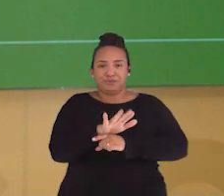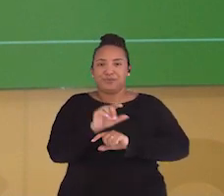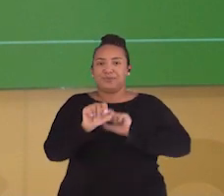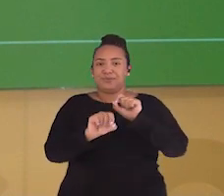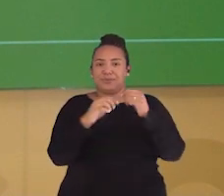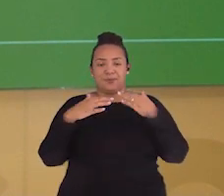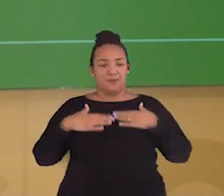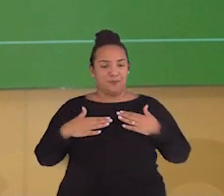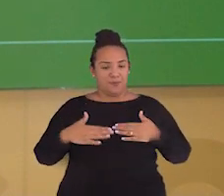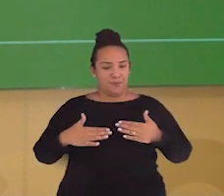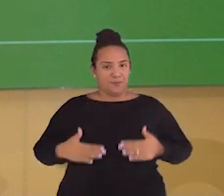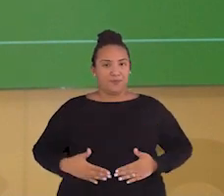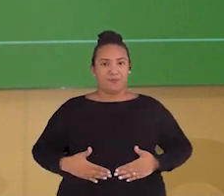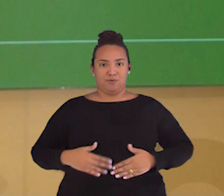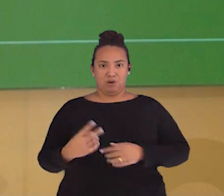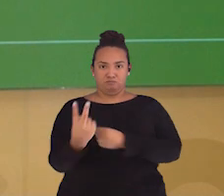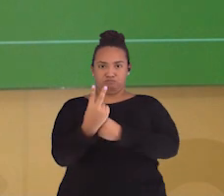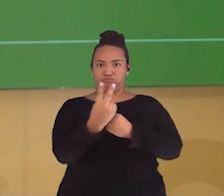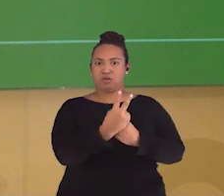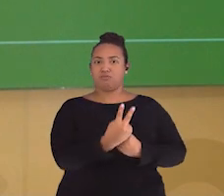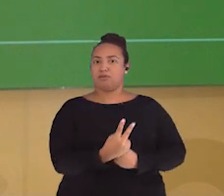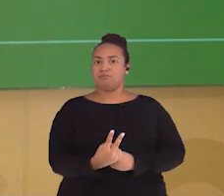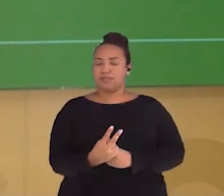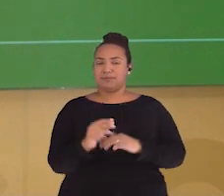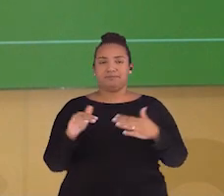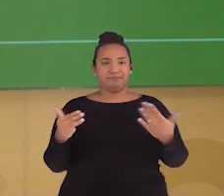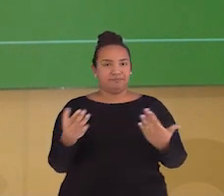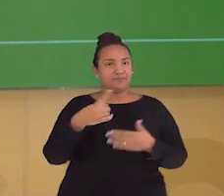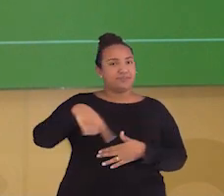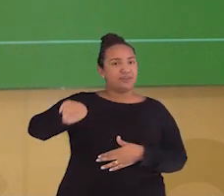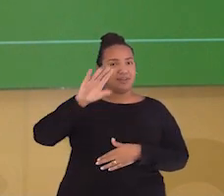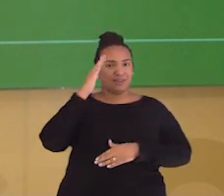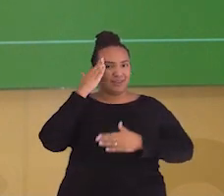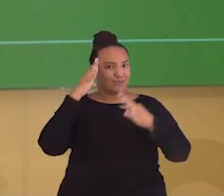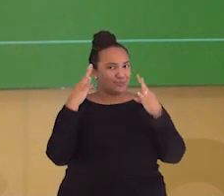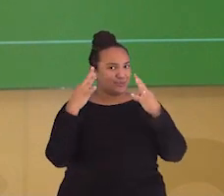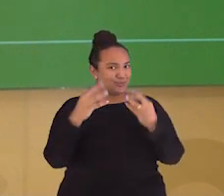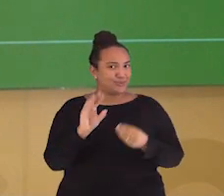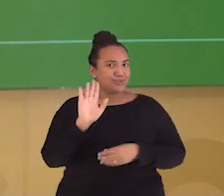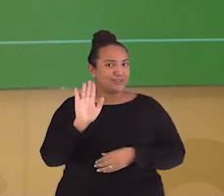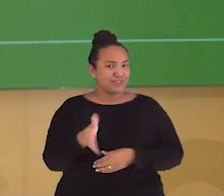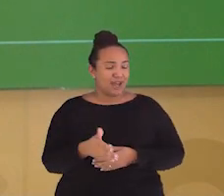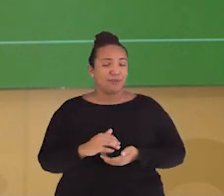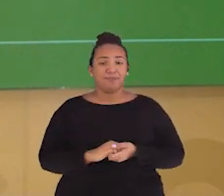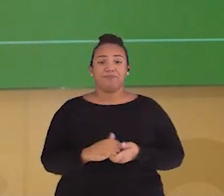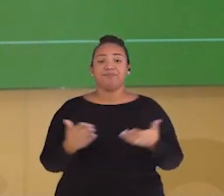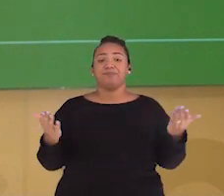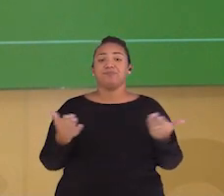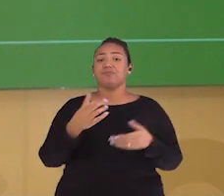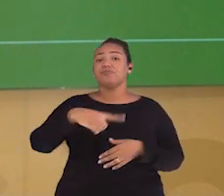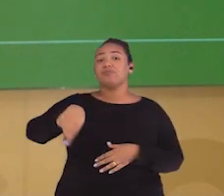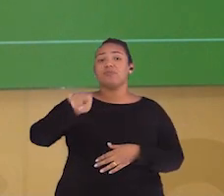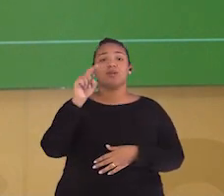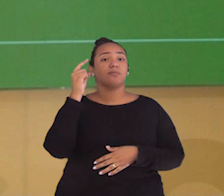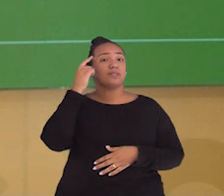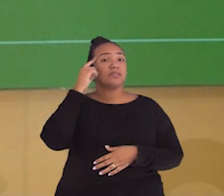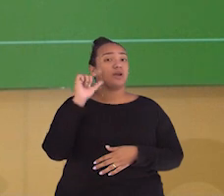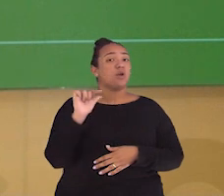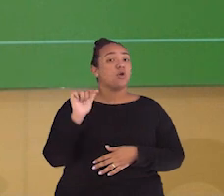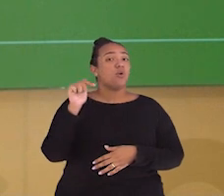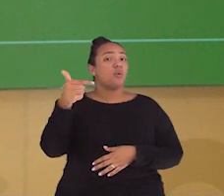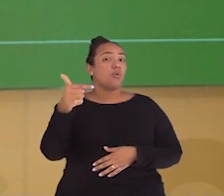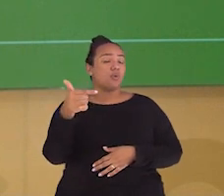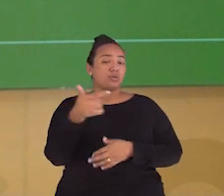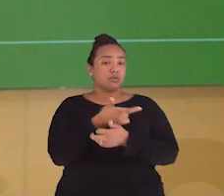para fortalecer esse exército. Então, entendemos tudo sobre vacinas, não é mesmo? Agora, vamos pensar em outra